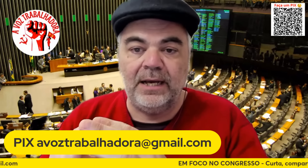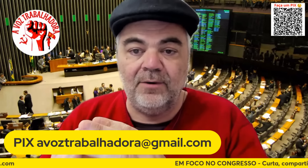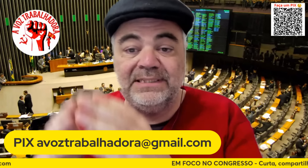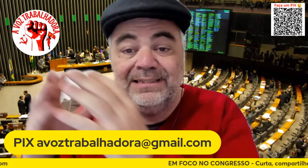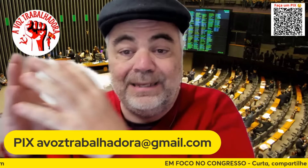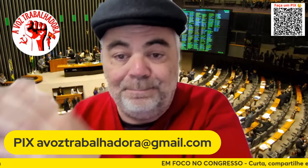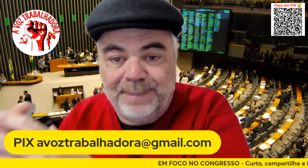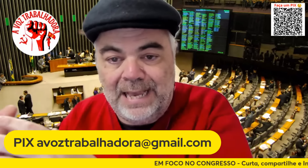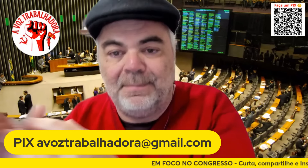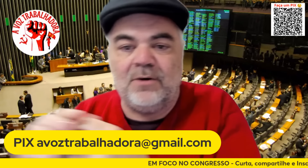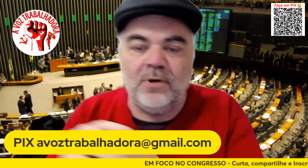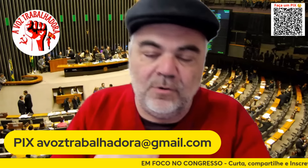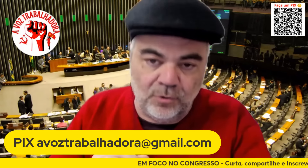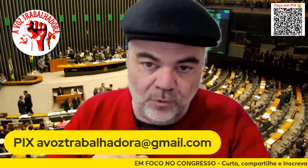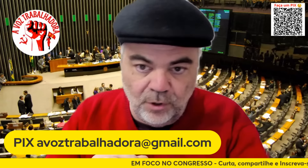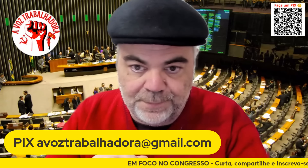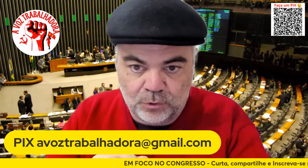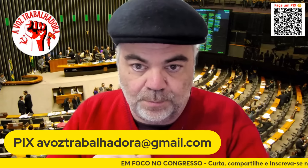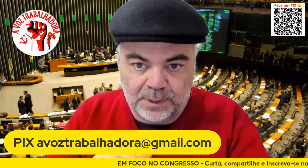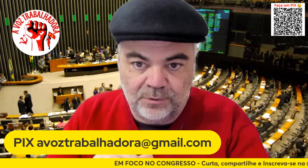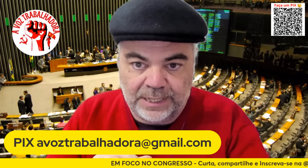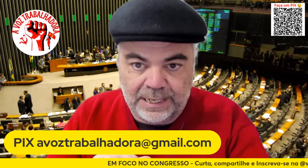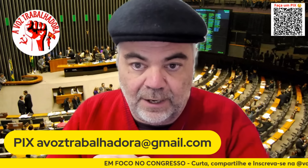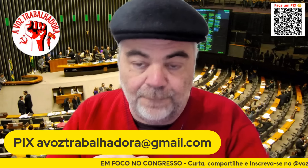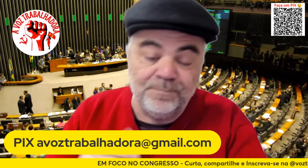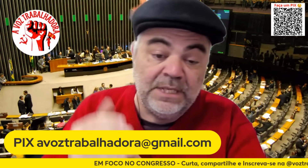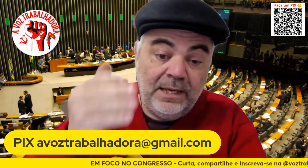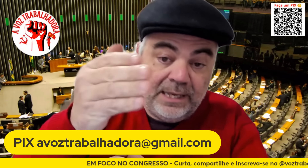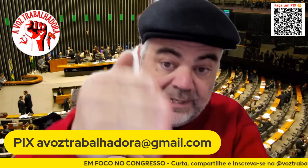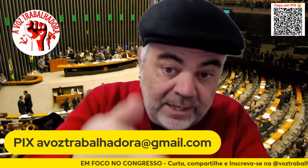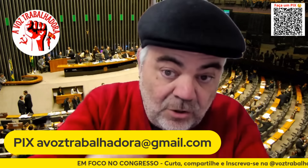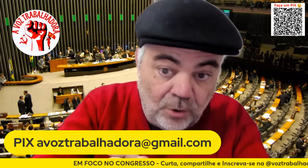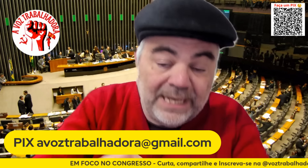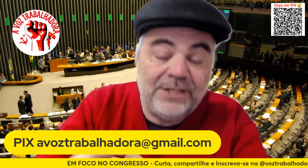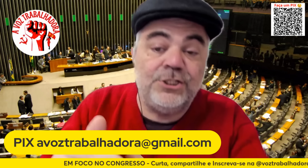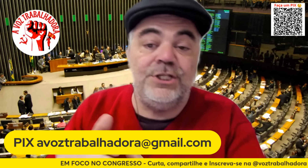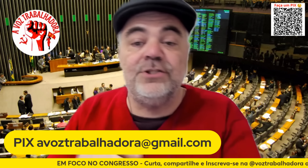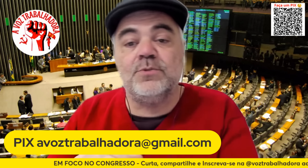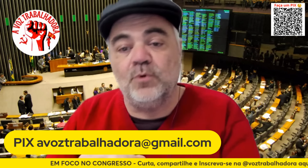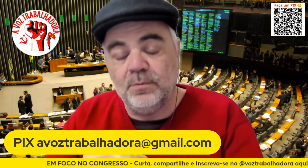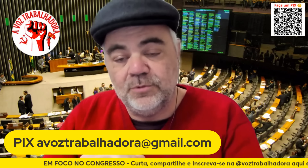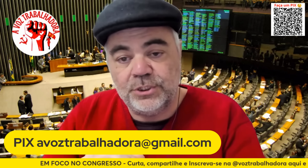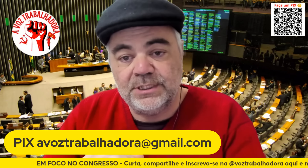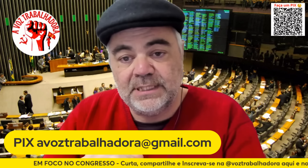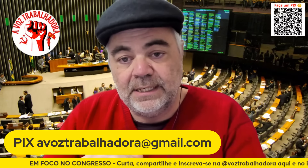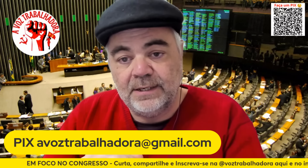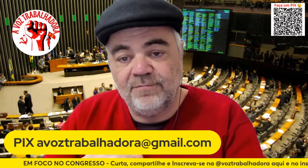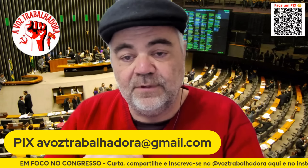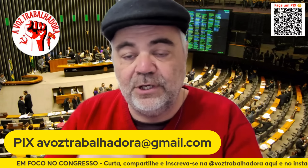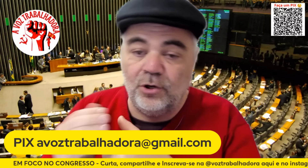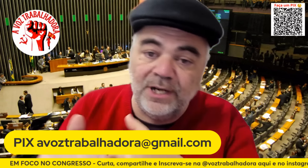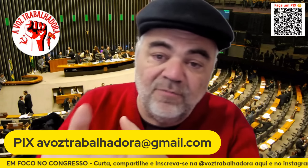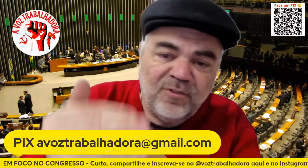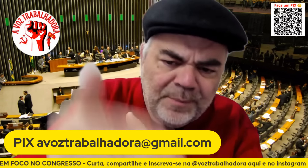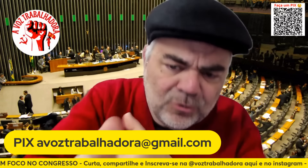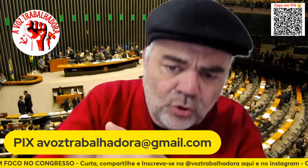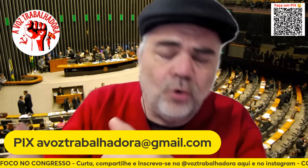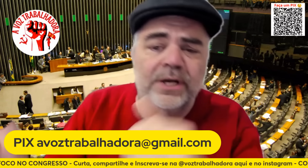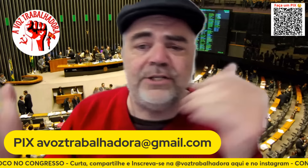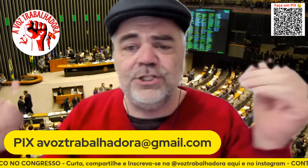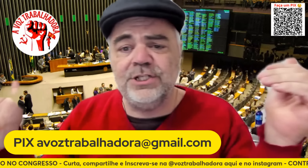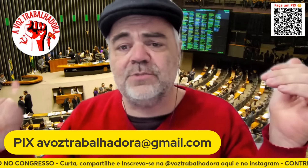plano real, esse tripé macroeconômico do plano real, ele criou o rentismo, como diz a... Criou, não,